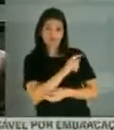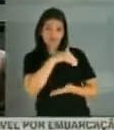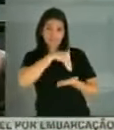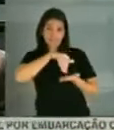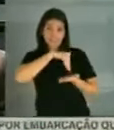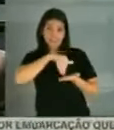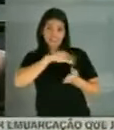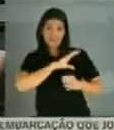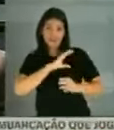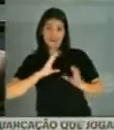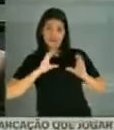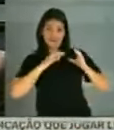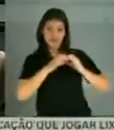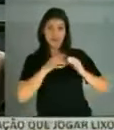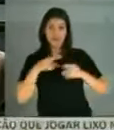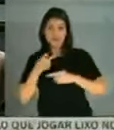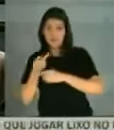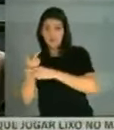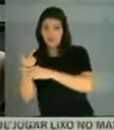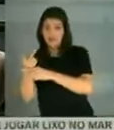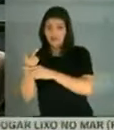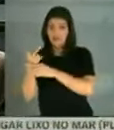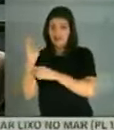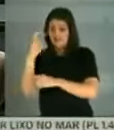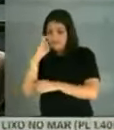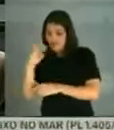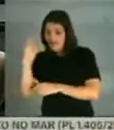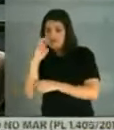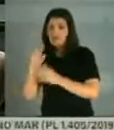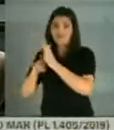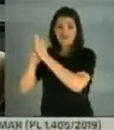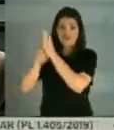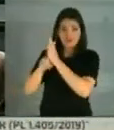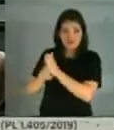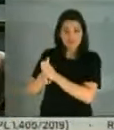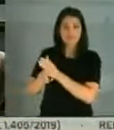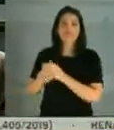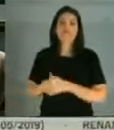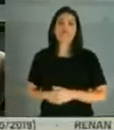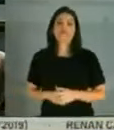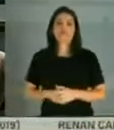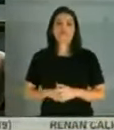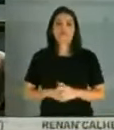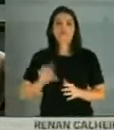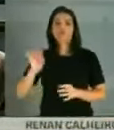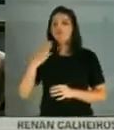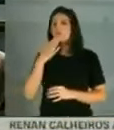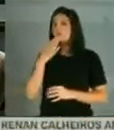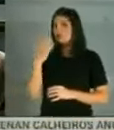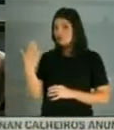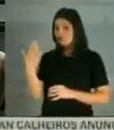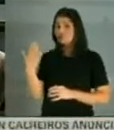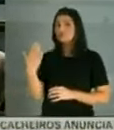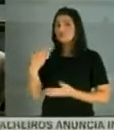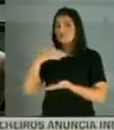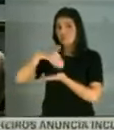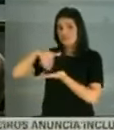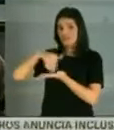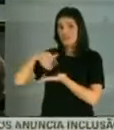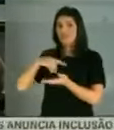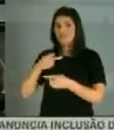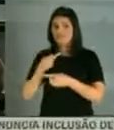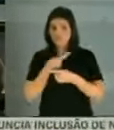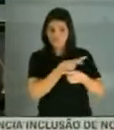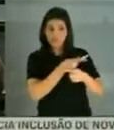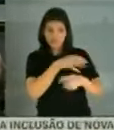secretaria da comissão, ou a assessoria checar se quarto andar fica o departamento de logística. solicitação. Só pedir determinar a secretaria que cheque,